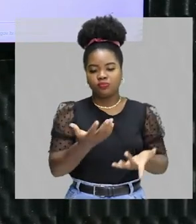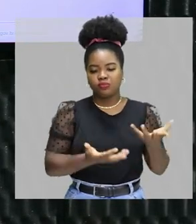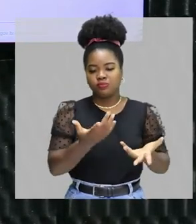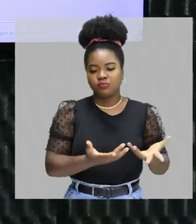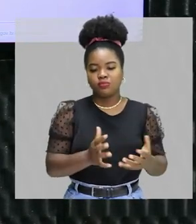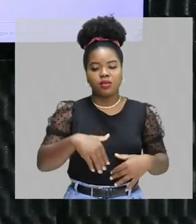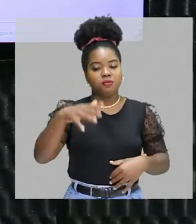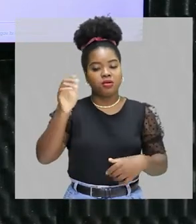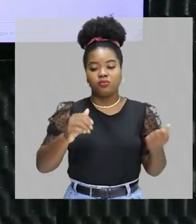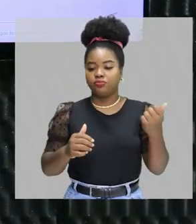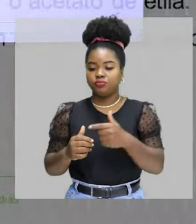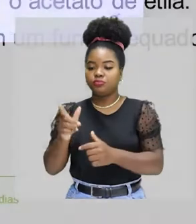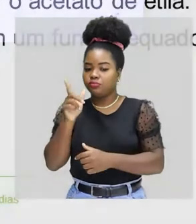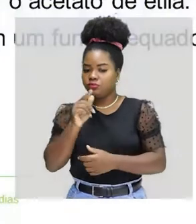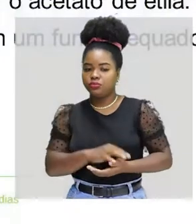da água.